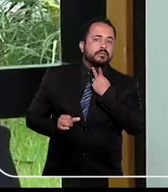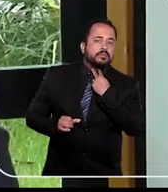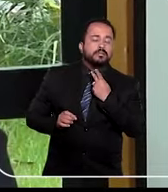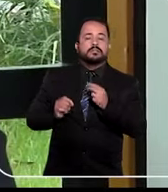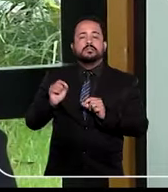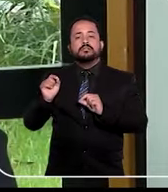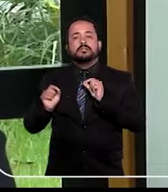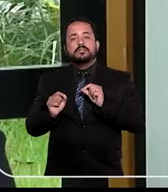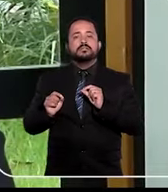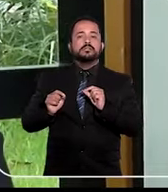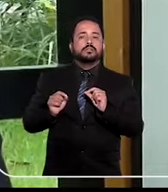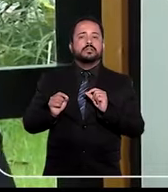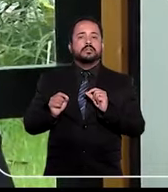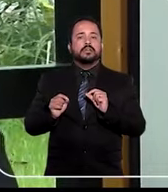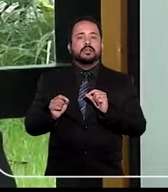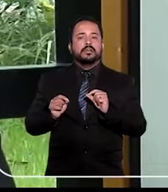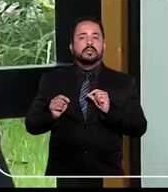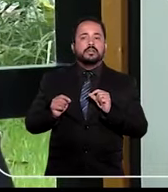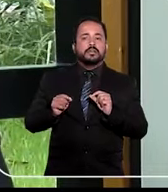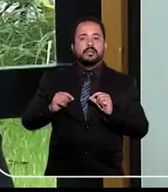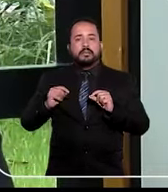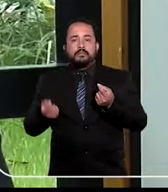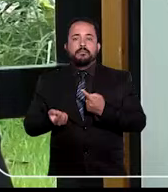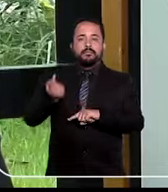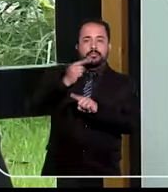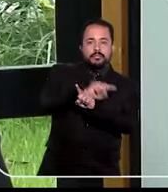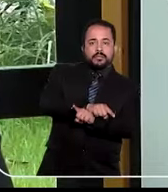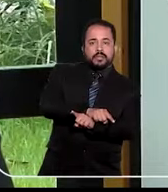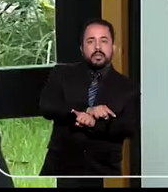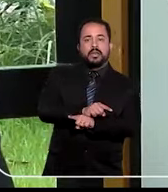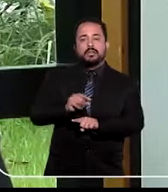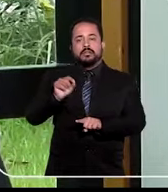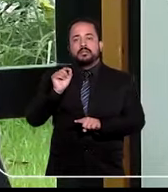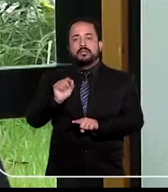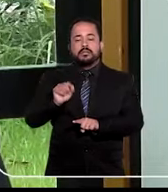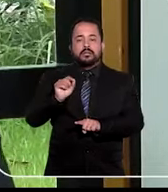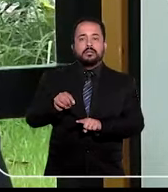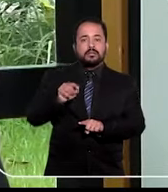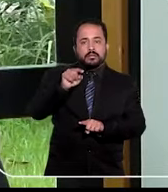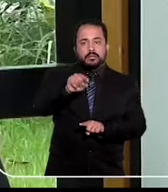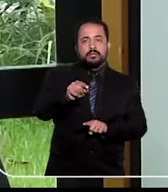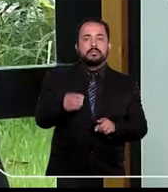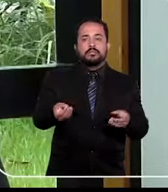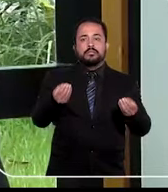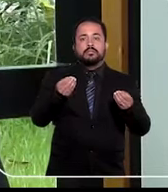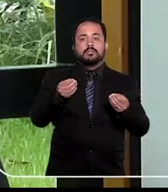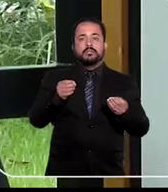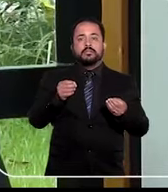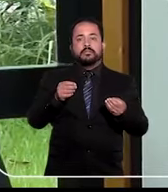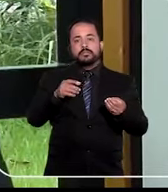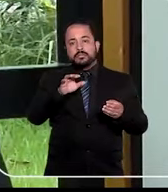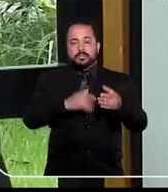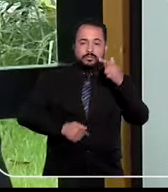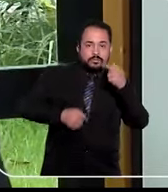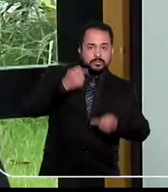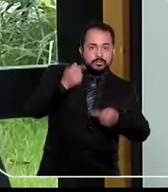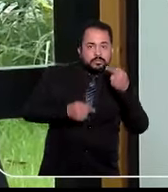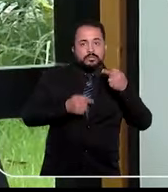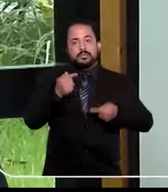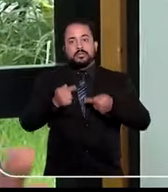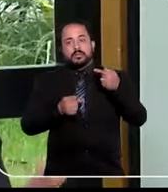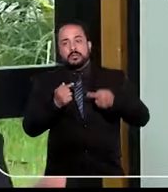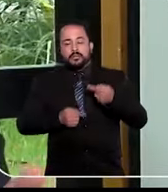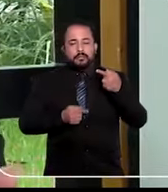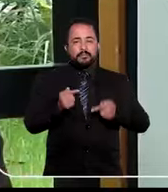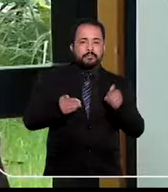né? A gente não pode se utilizar dessa ação de impugnação autônoma, que isso cabe quando